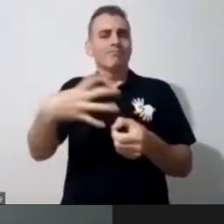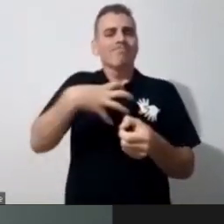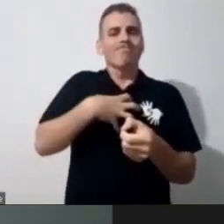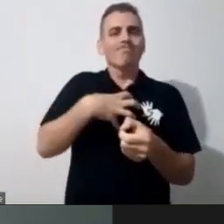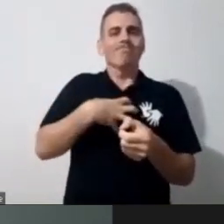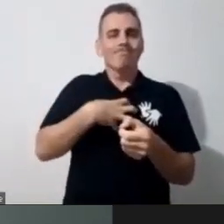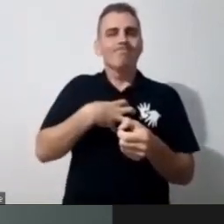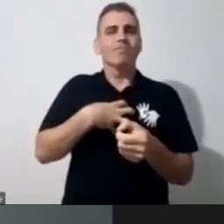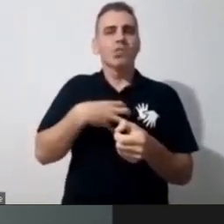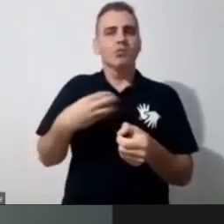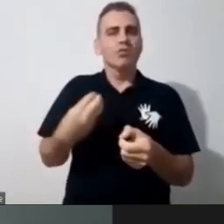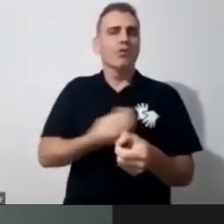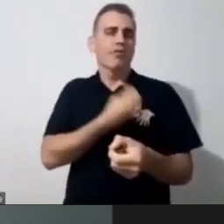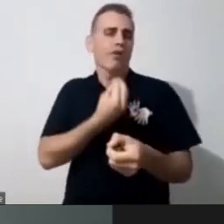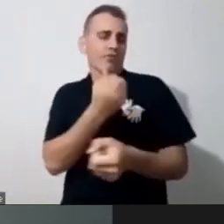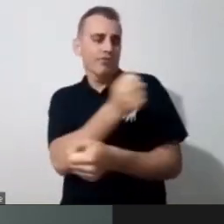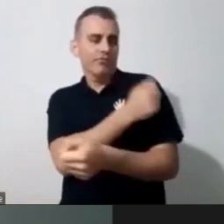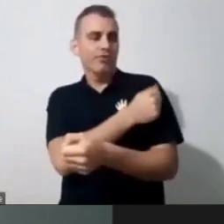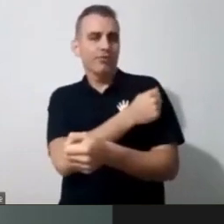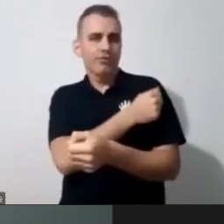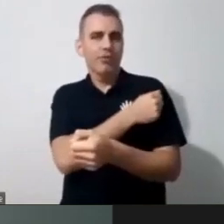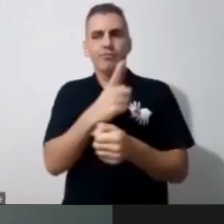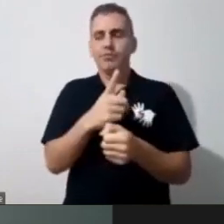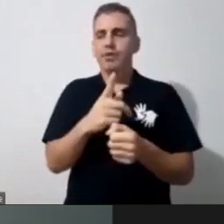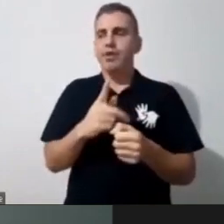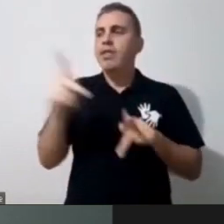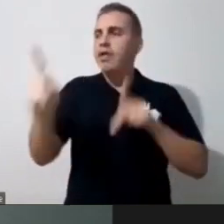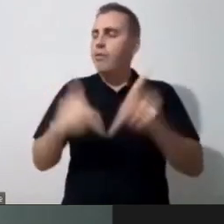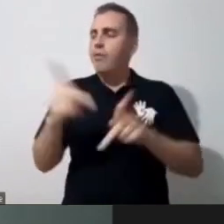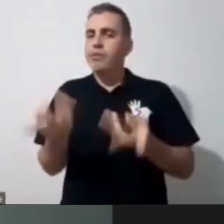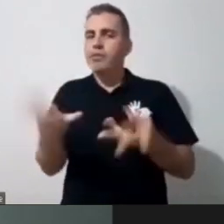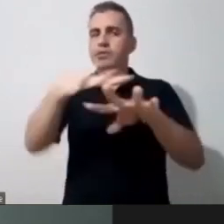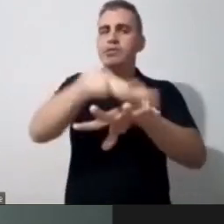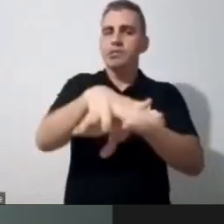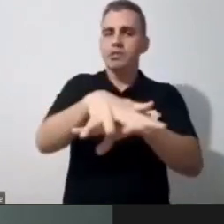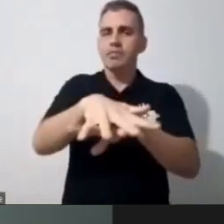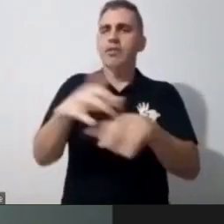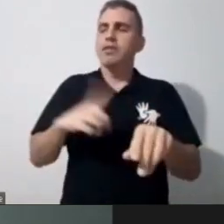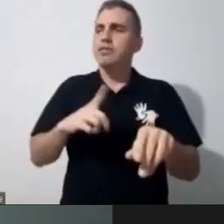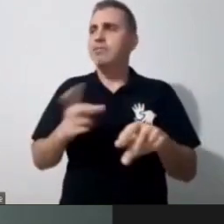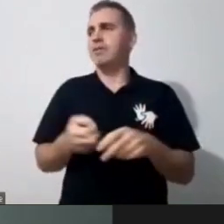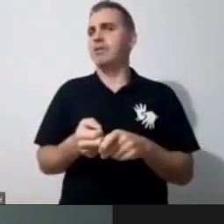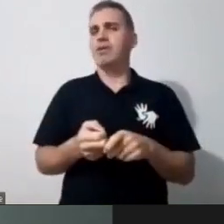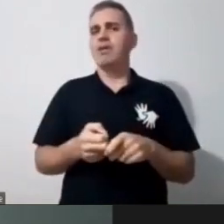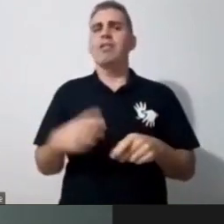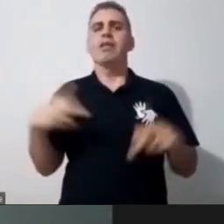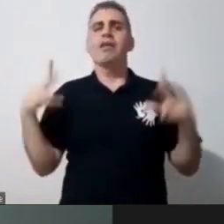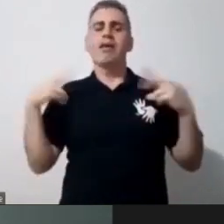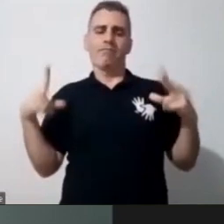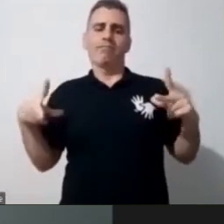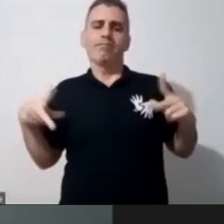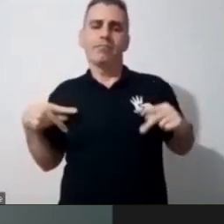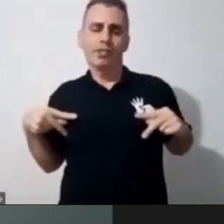público de educação inclusiva, né, que a gente sabe de todas as particularidades daquele sujeito, enquanto descobertas,